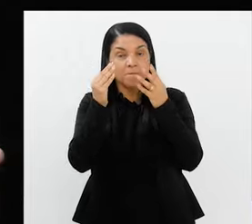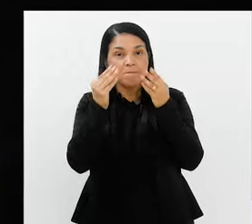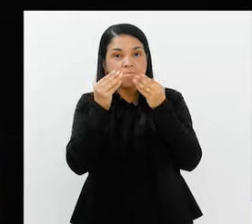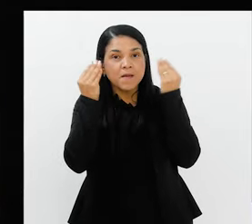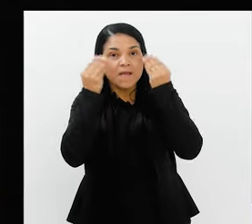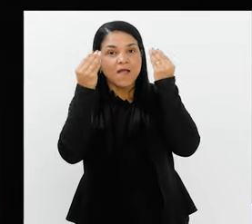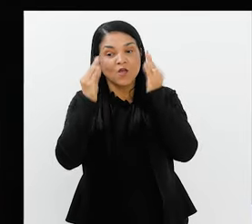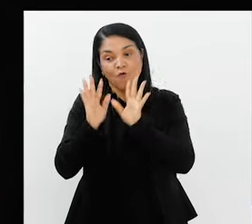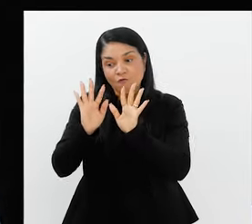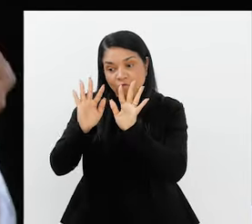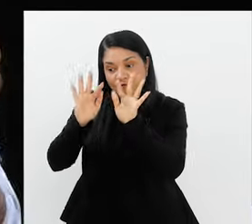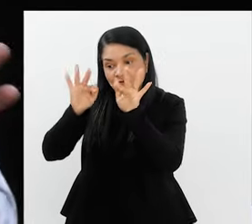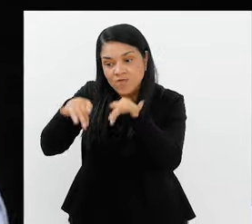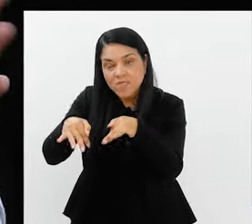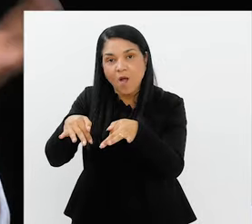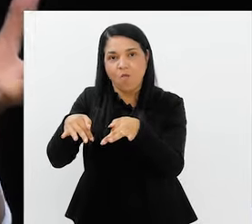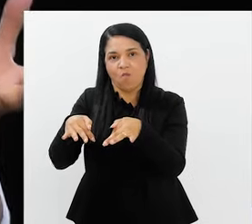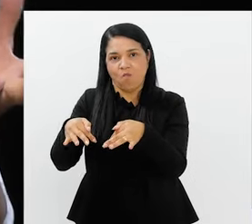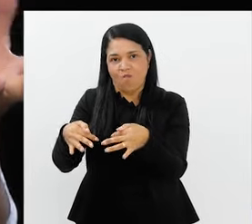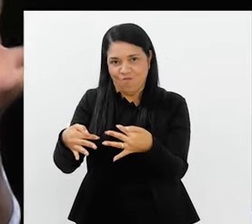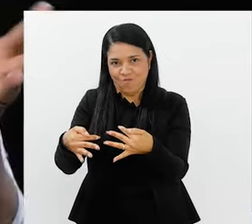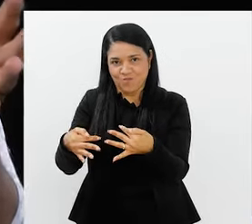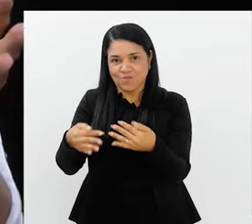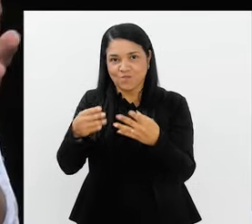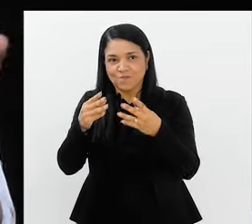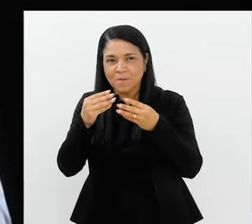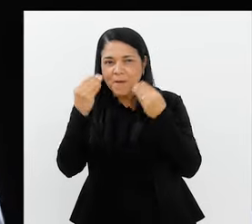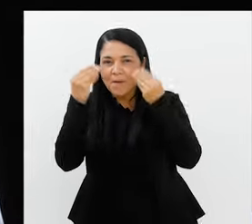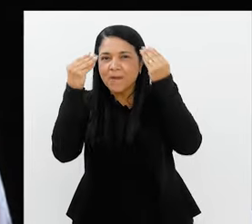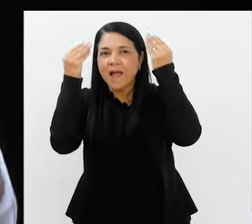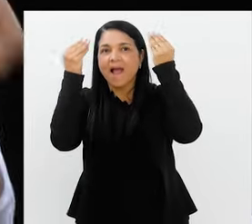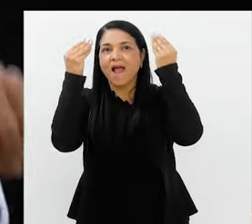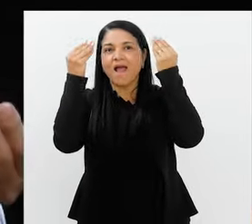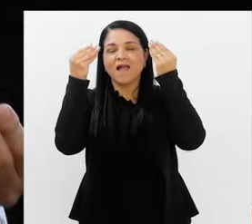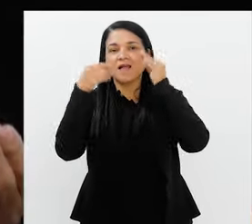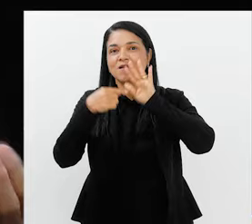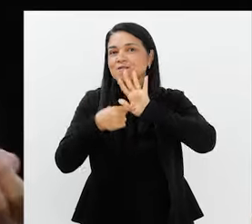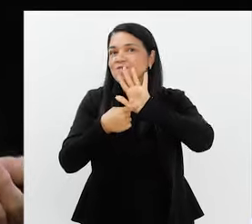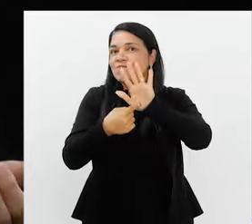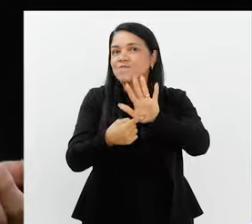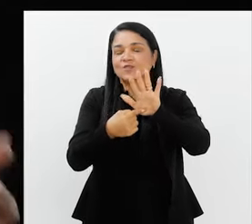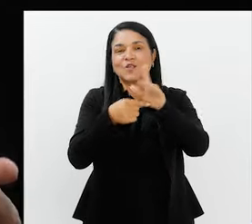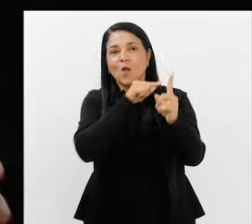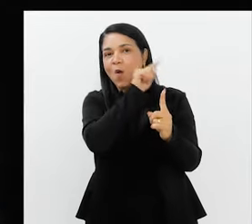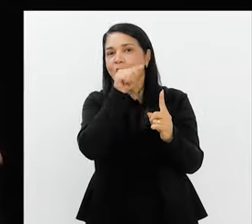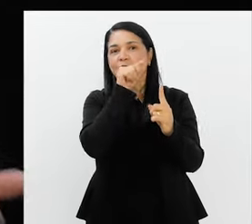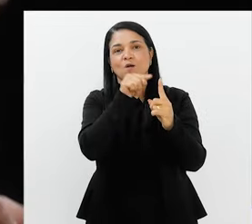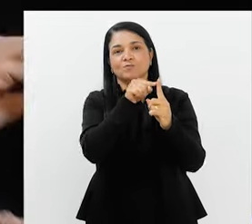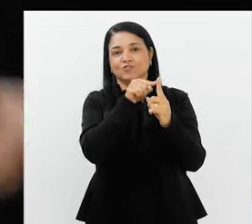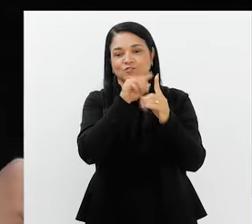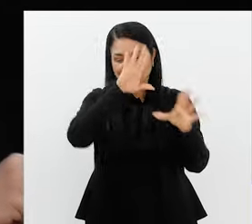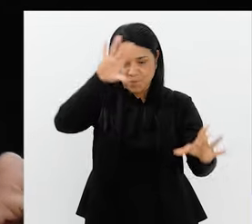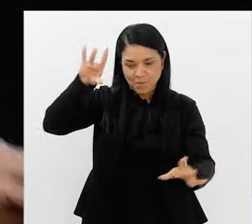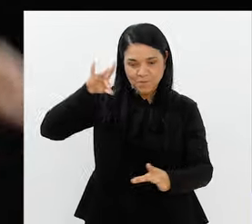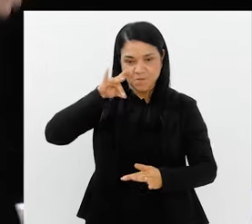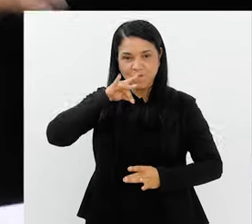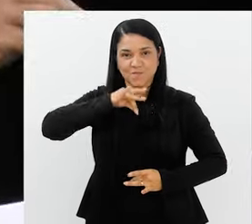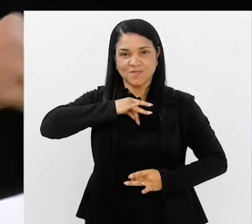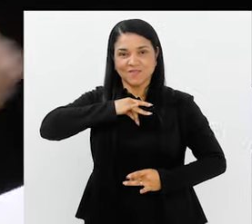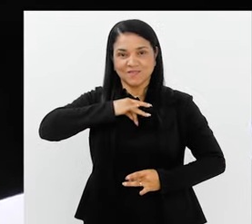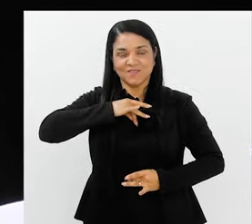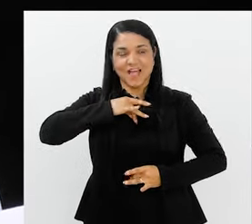como o produto final, o resultado final, para ilustrar de forma mais objetiva aquele personagem